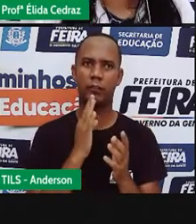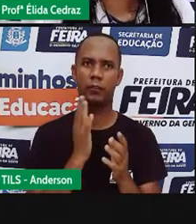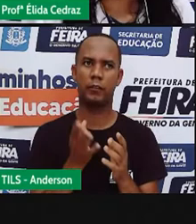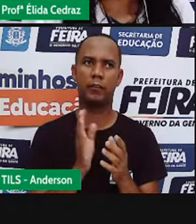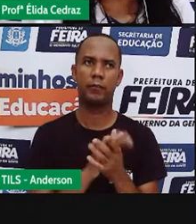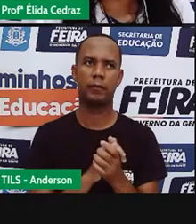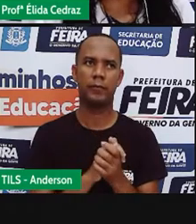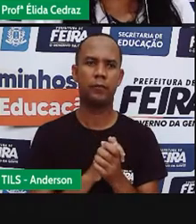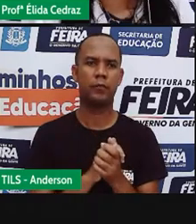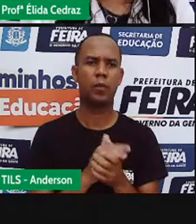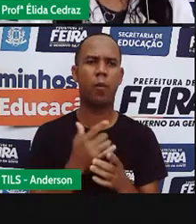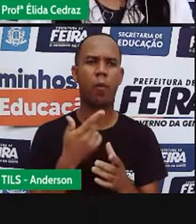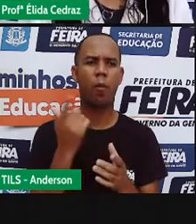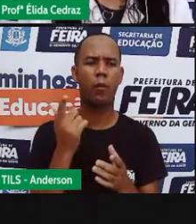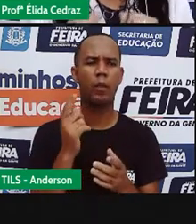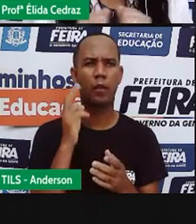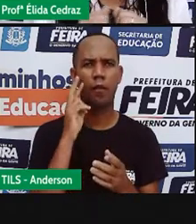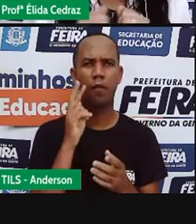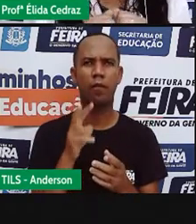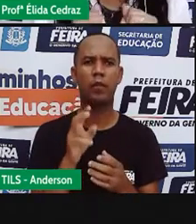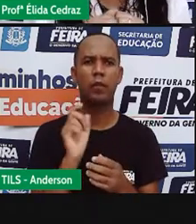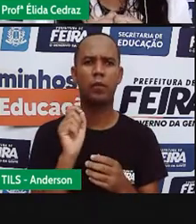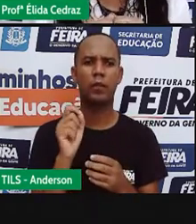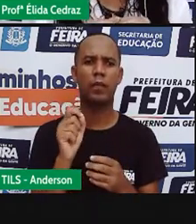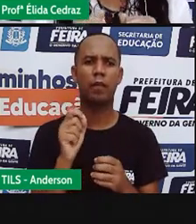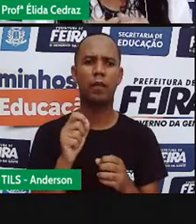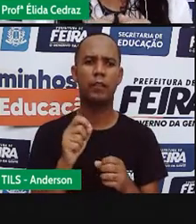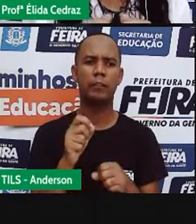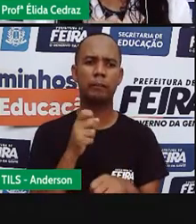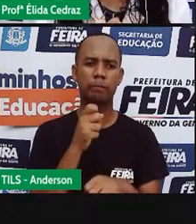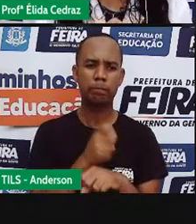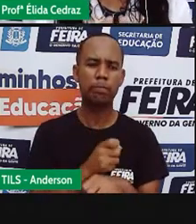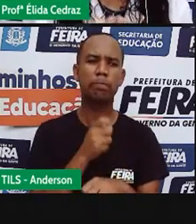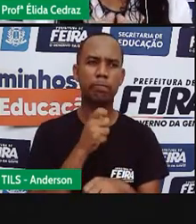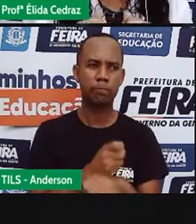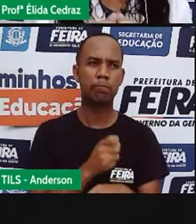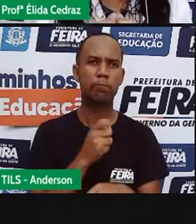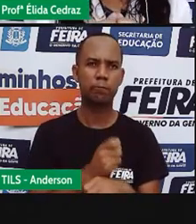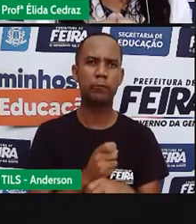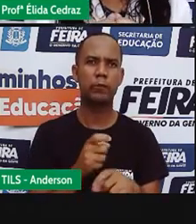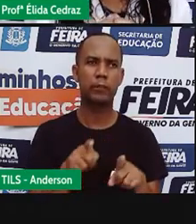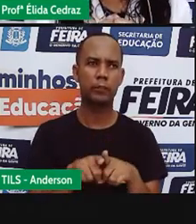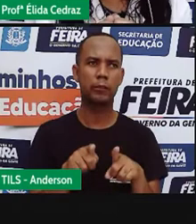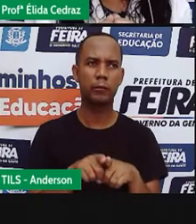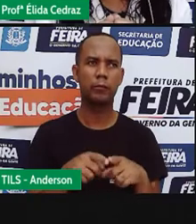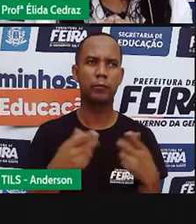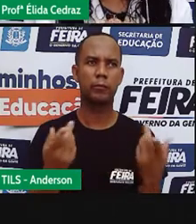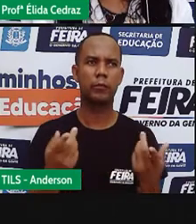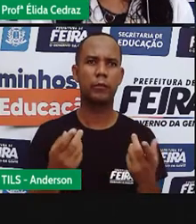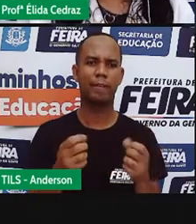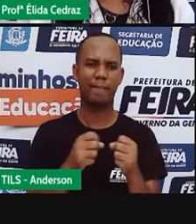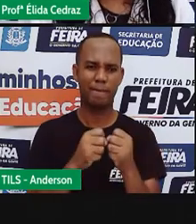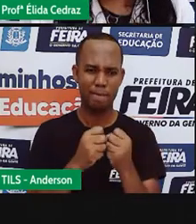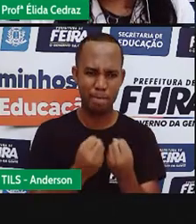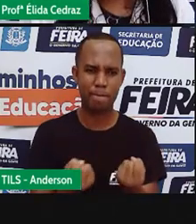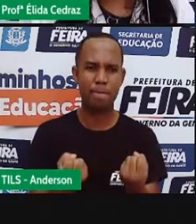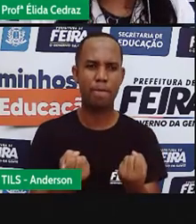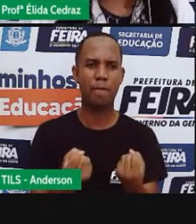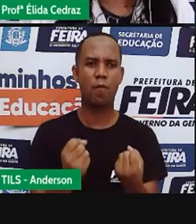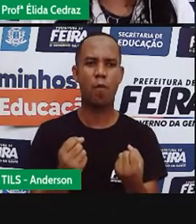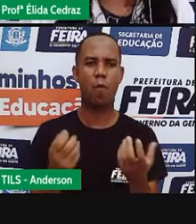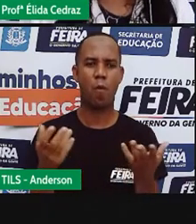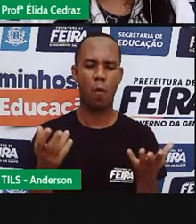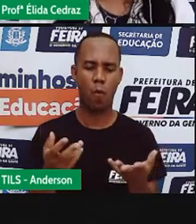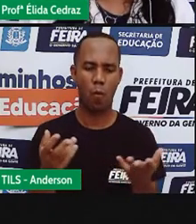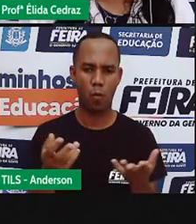Qual foi a outra que a gente viu? A dureza, né? De resistir a um impacto. E hoje